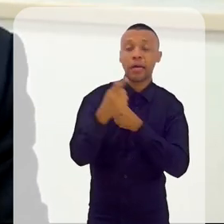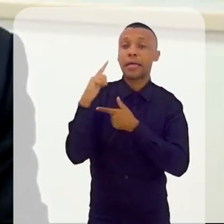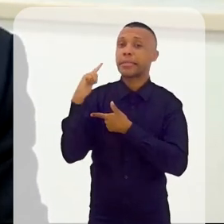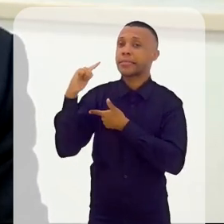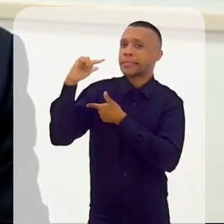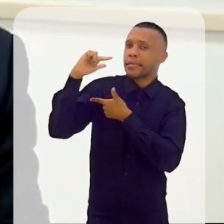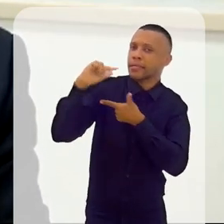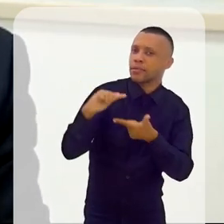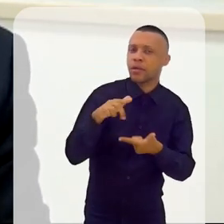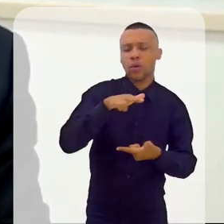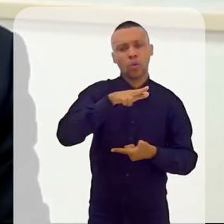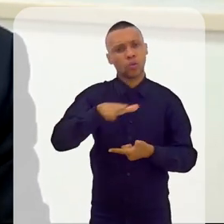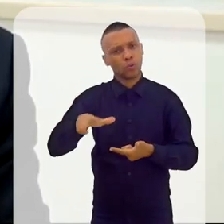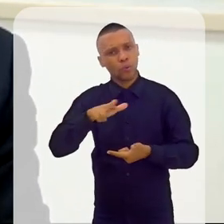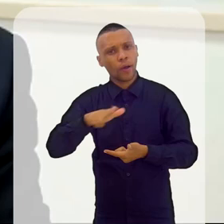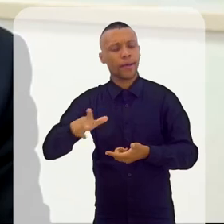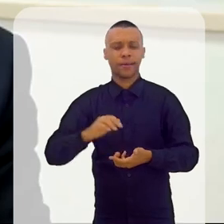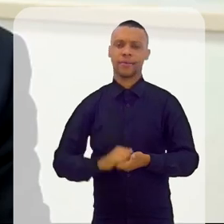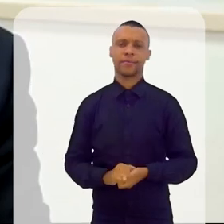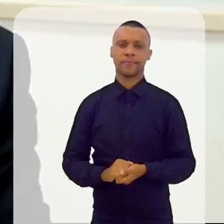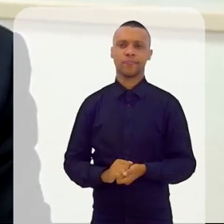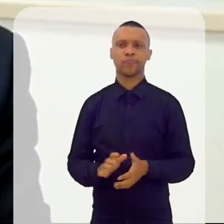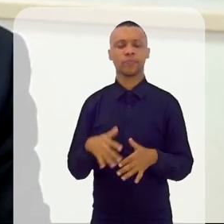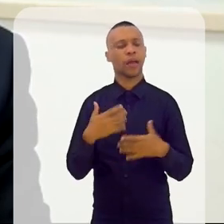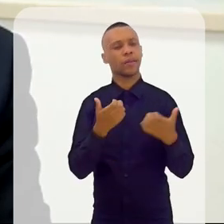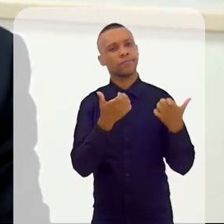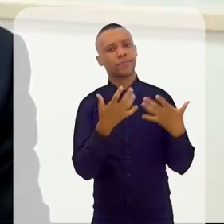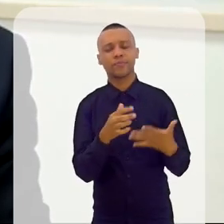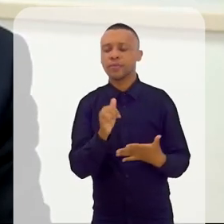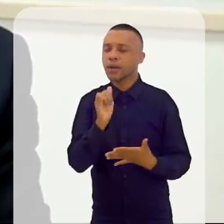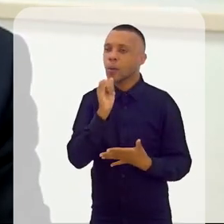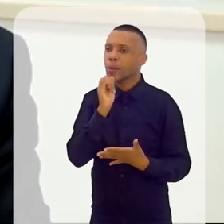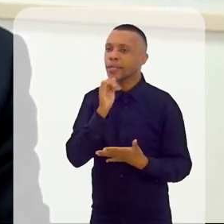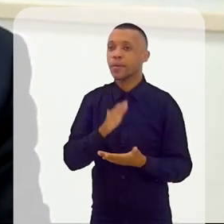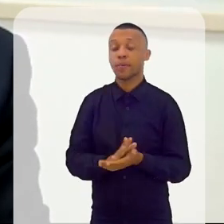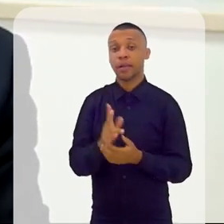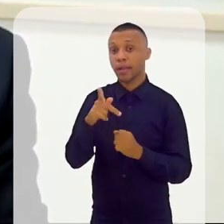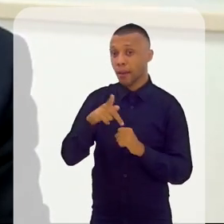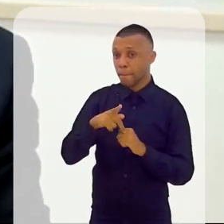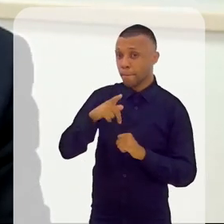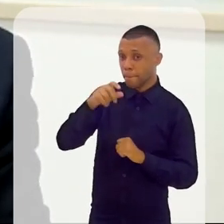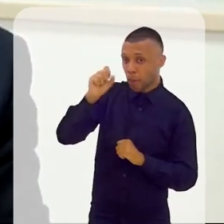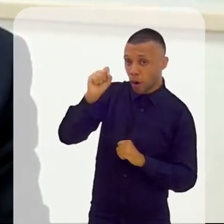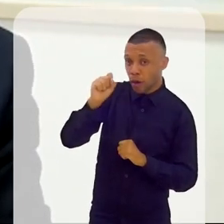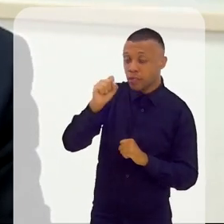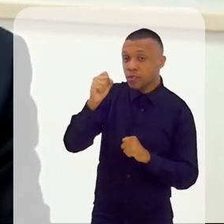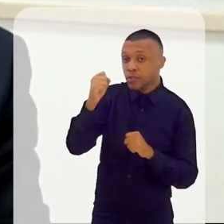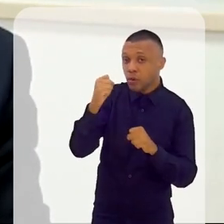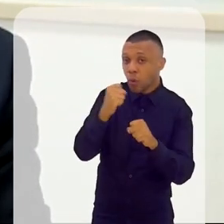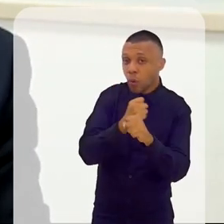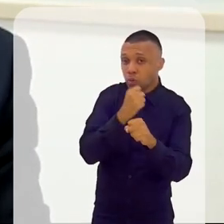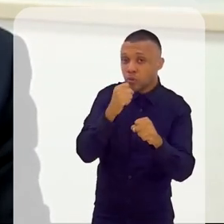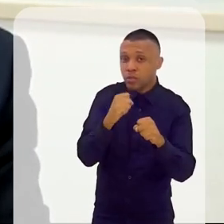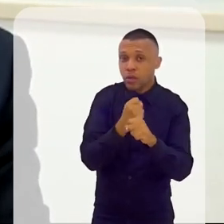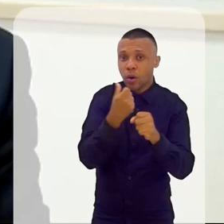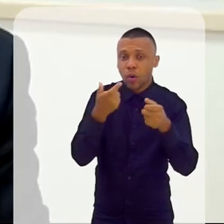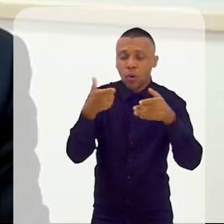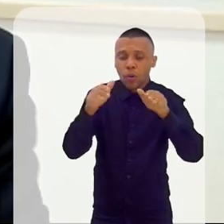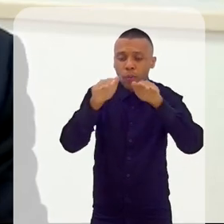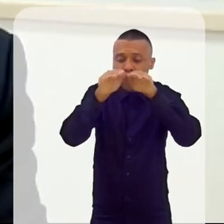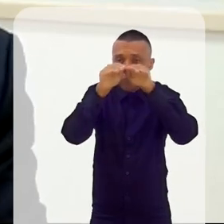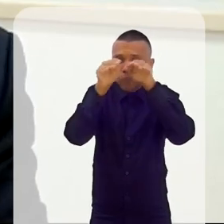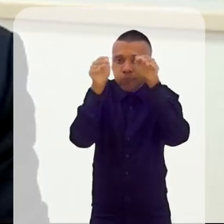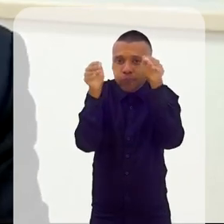falei, vai dar um exemplo. Aí ele falou, olha, por exemplo, ele foi graduado em construções indígenas, ele